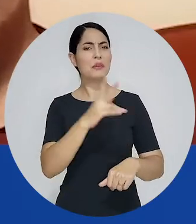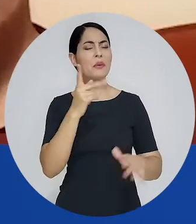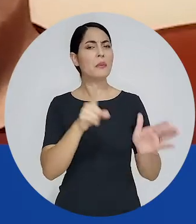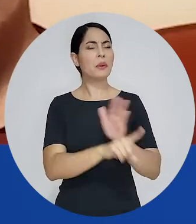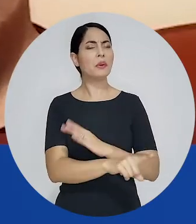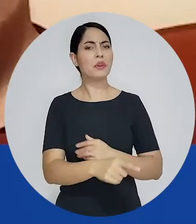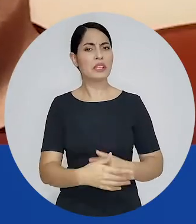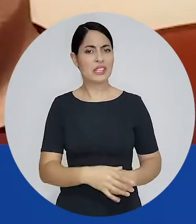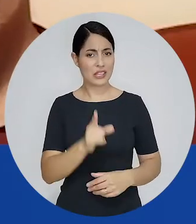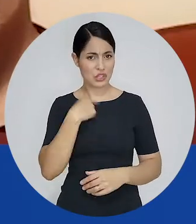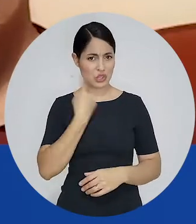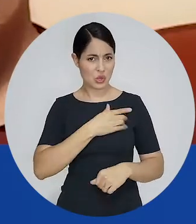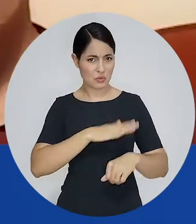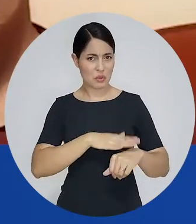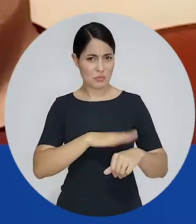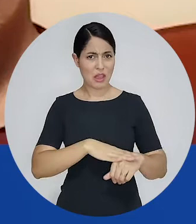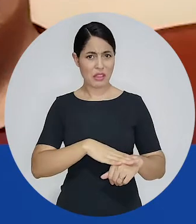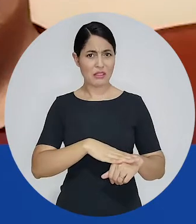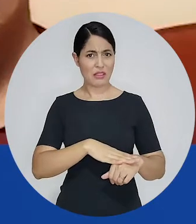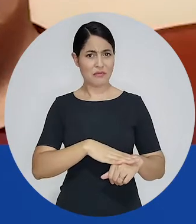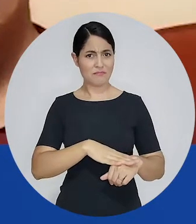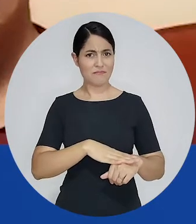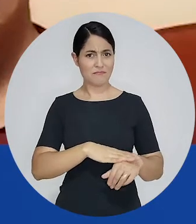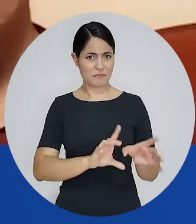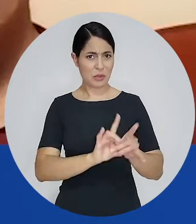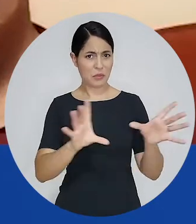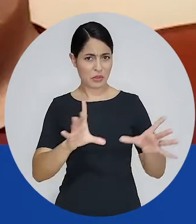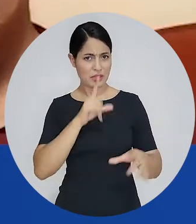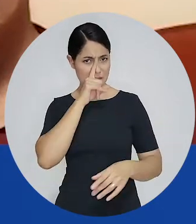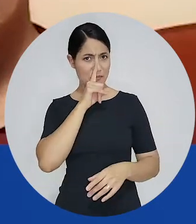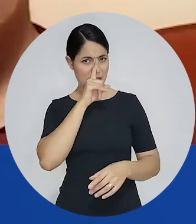-ditadura, a nossa democracia está em risco, presidente?